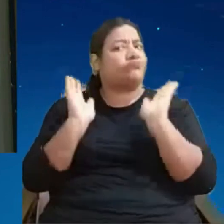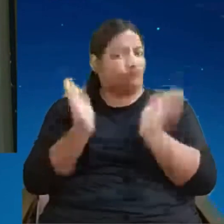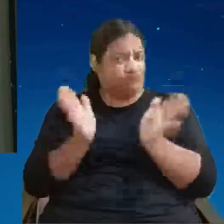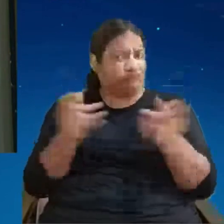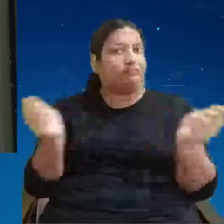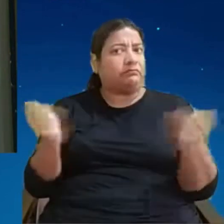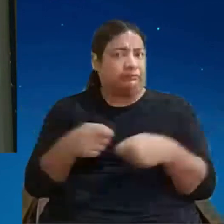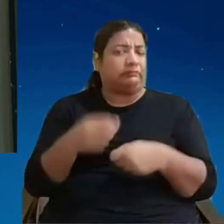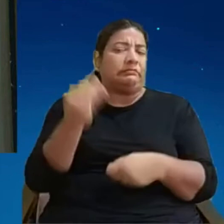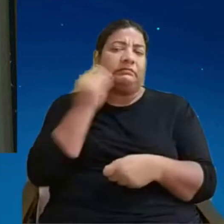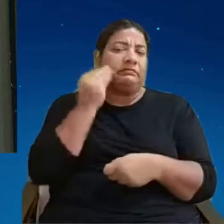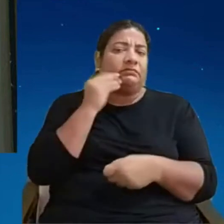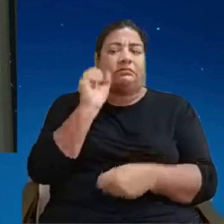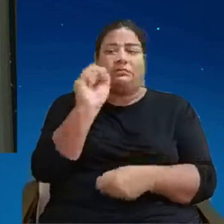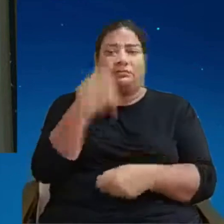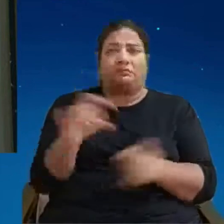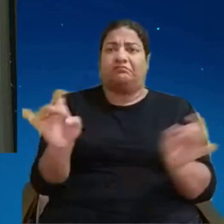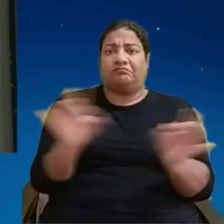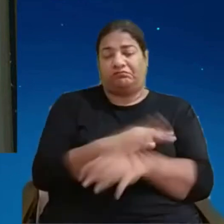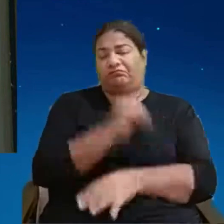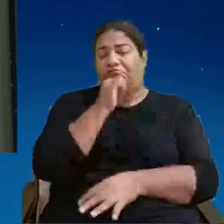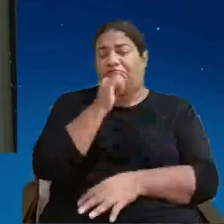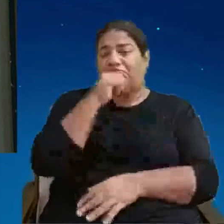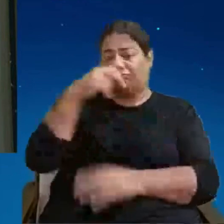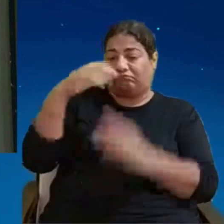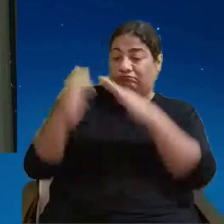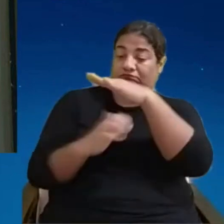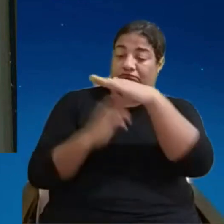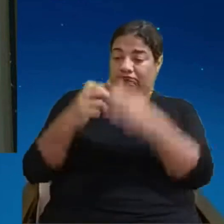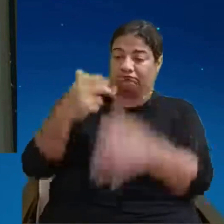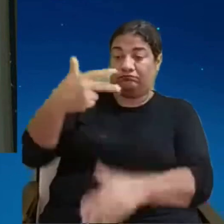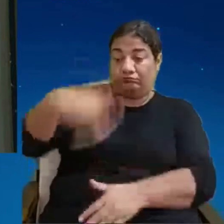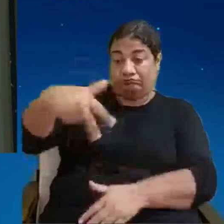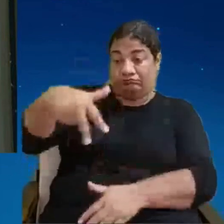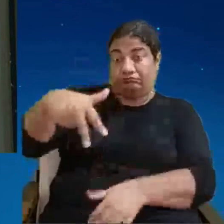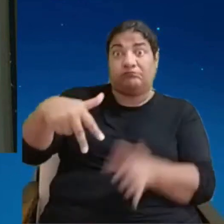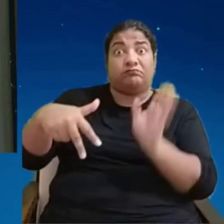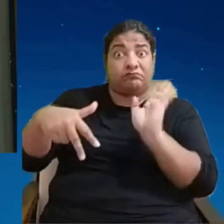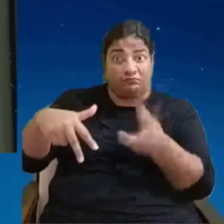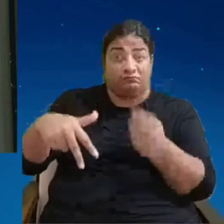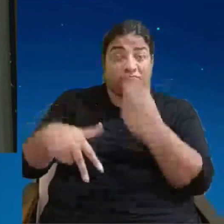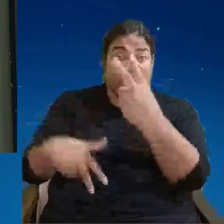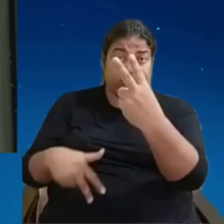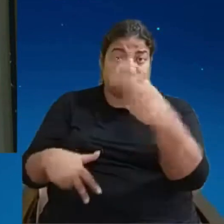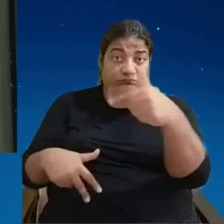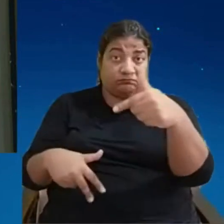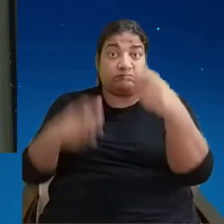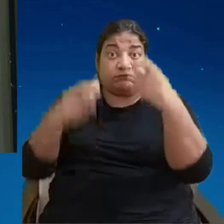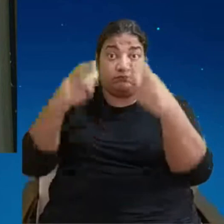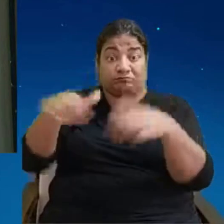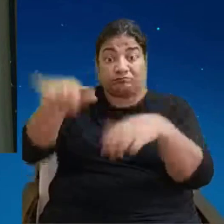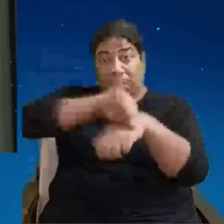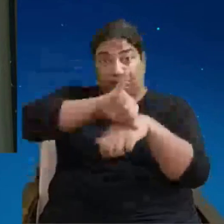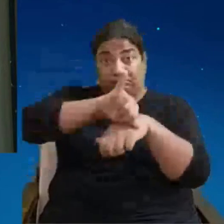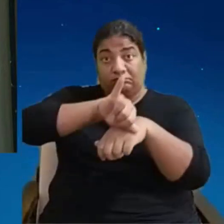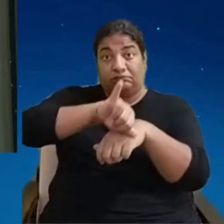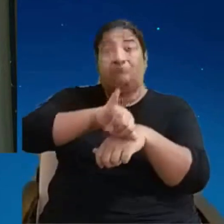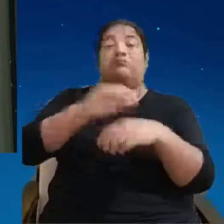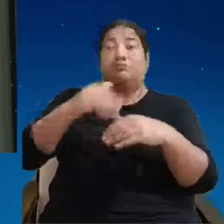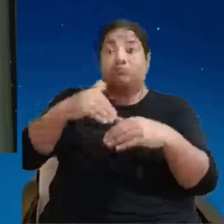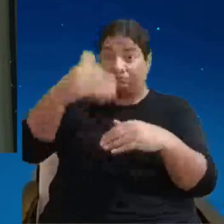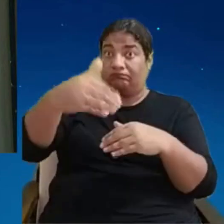pela Vivo a gente já está nas 27 capitais e agora está caminhando para as outras cidades maiores para colocar